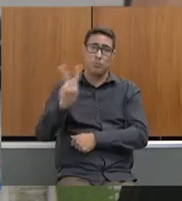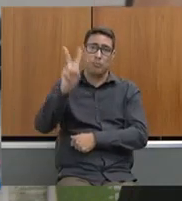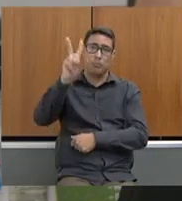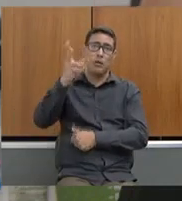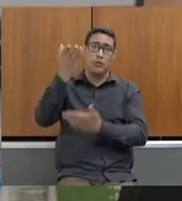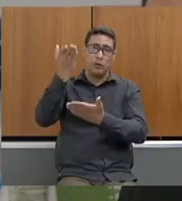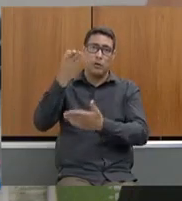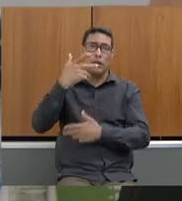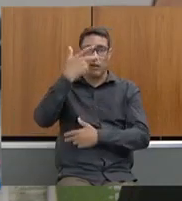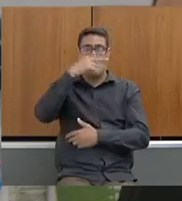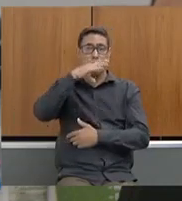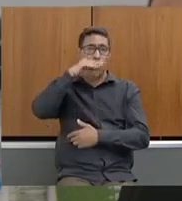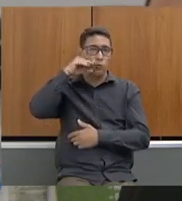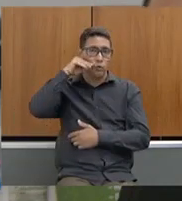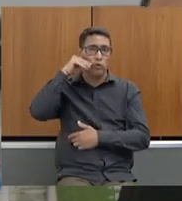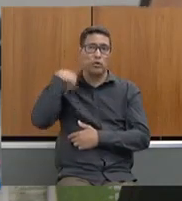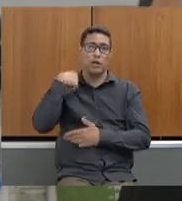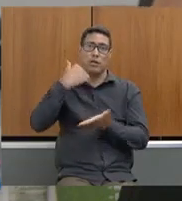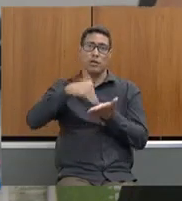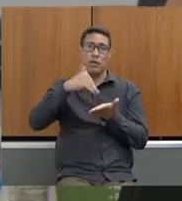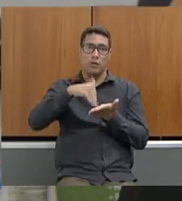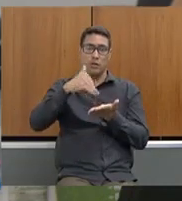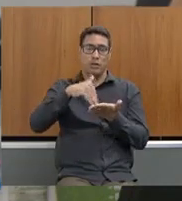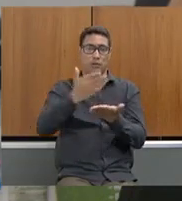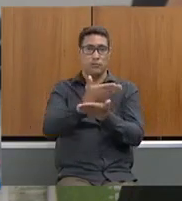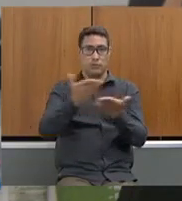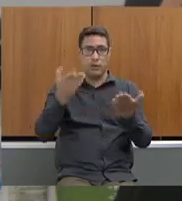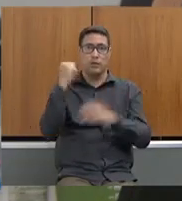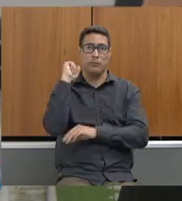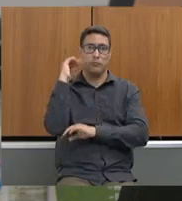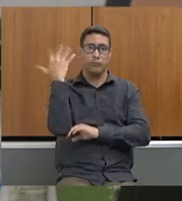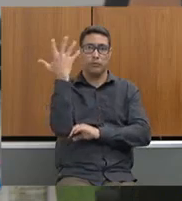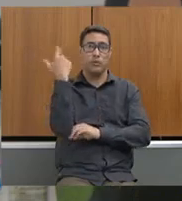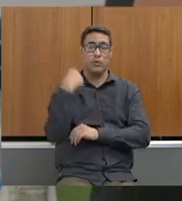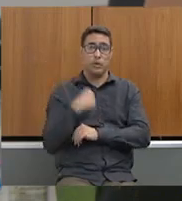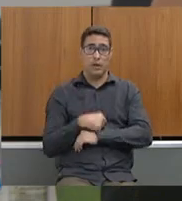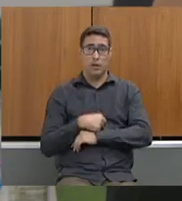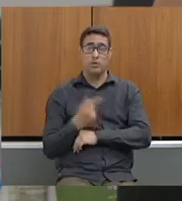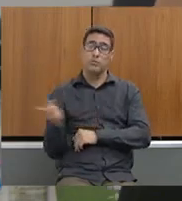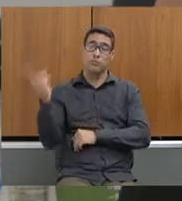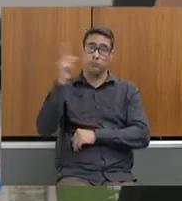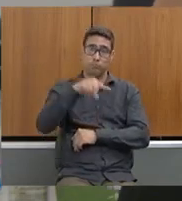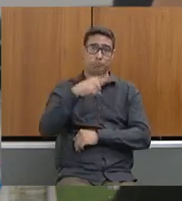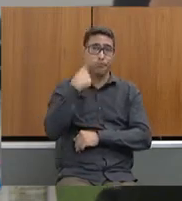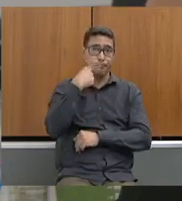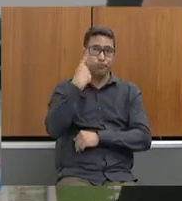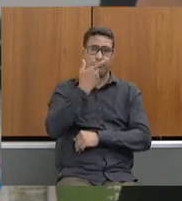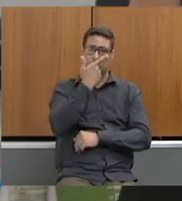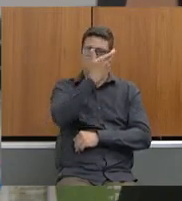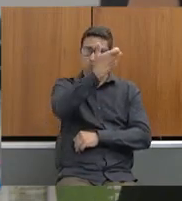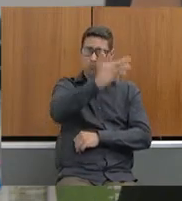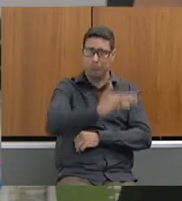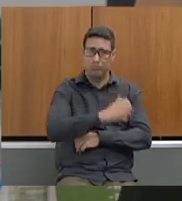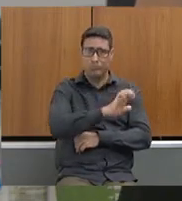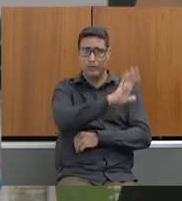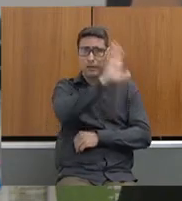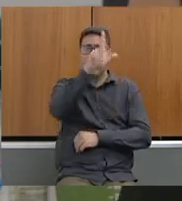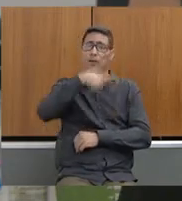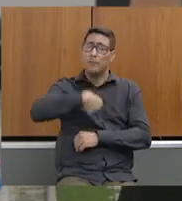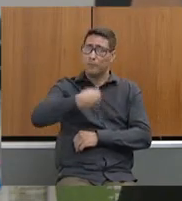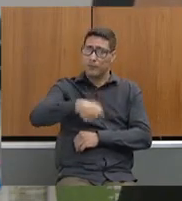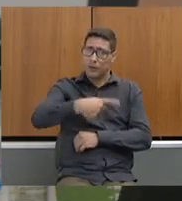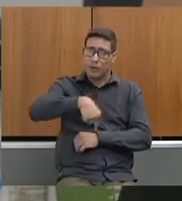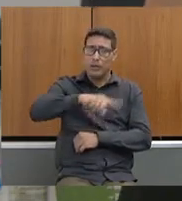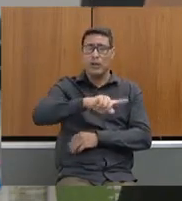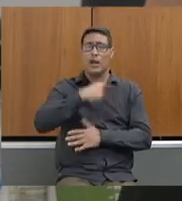do Estado do Meio Ambiente. Deputado Tito Torres, foi muito preciso ao falar da necessidade do fortalecimento do